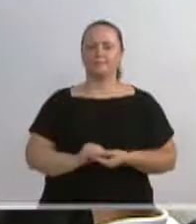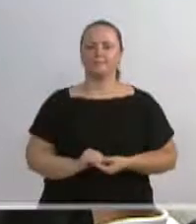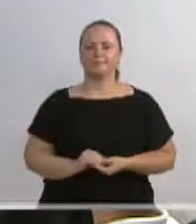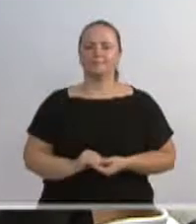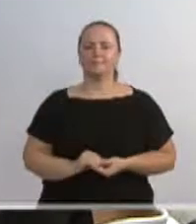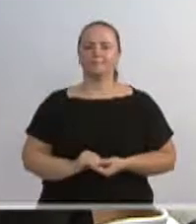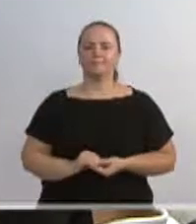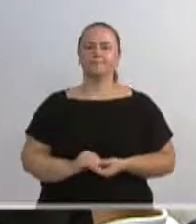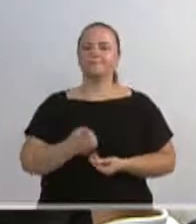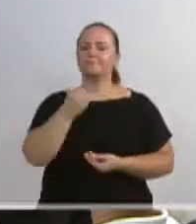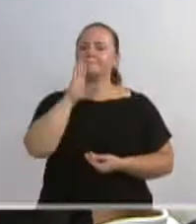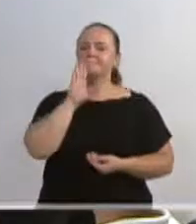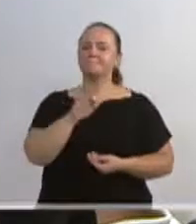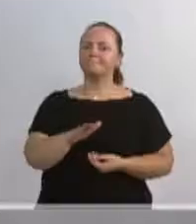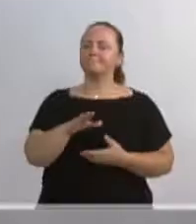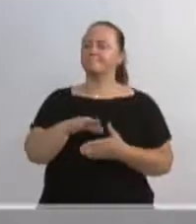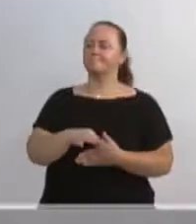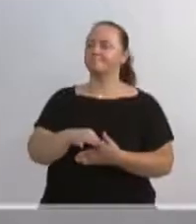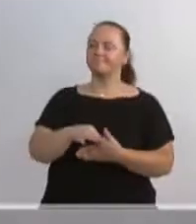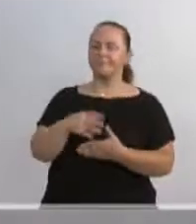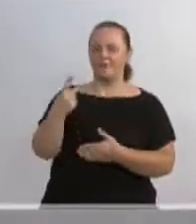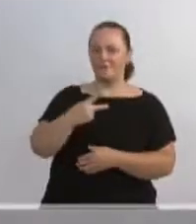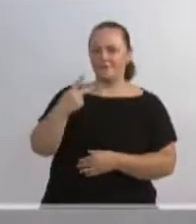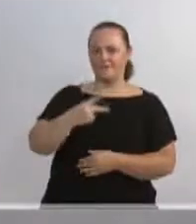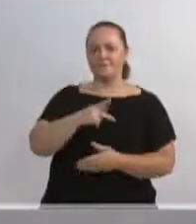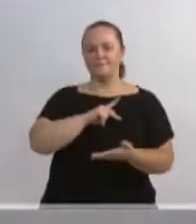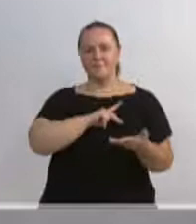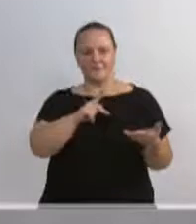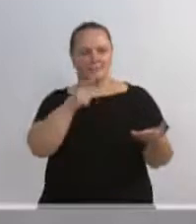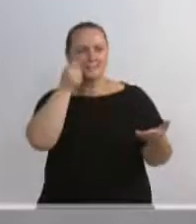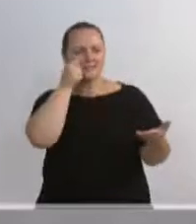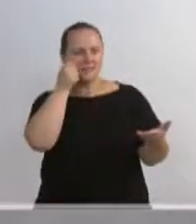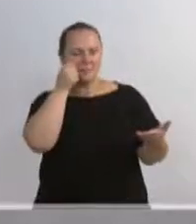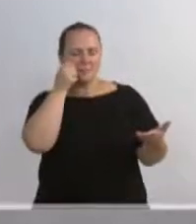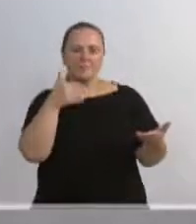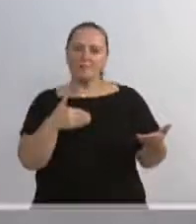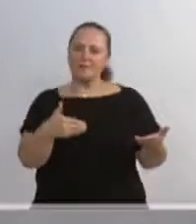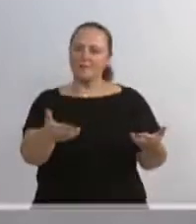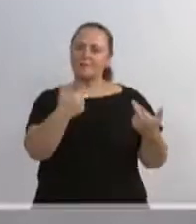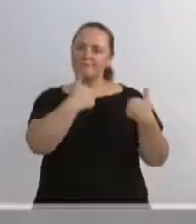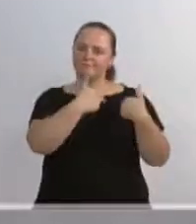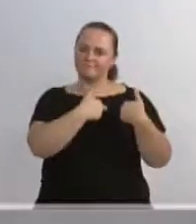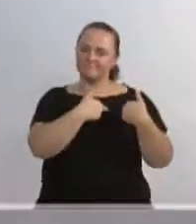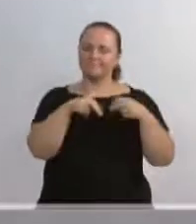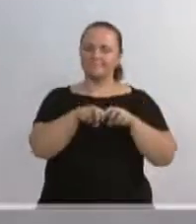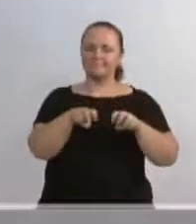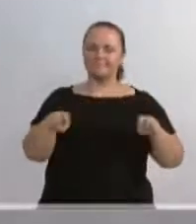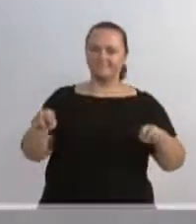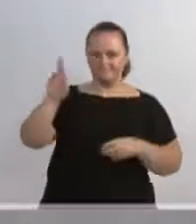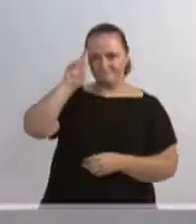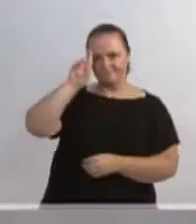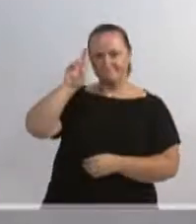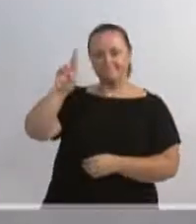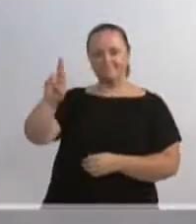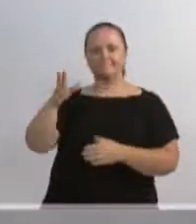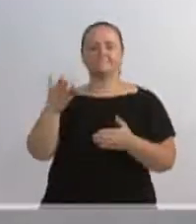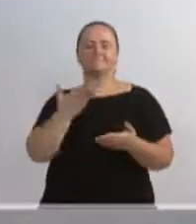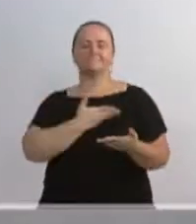Boa tarde, nosso vice-presidente, vereador Almir Vieira, que a hora conduz os trabalhos, colega de mesa, Marcelo Lanzarim,